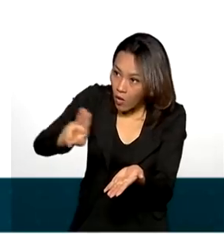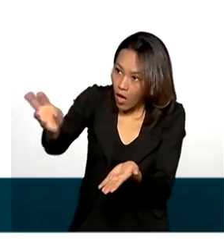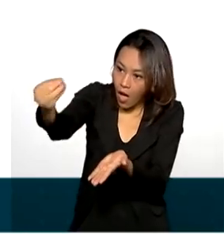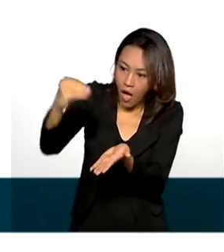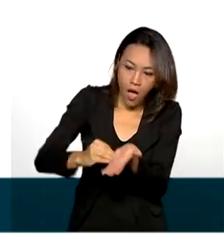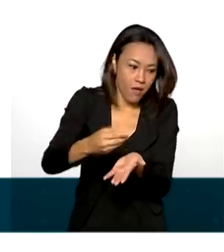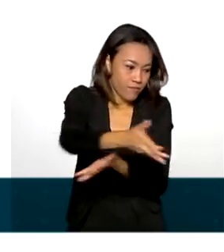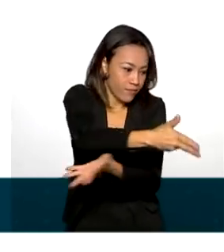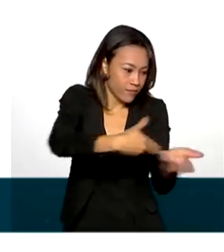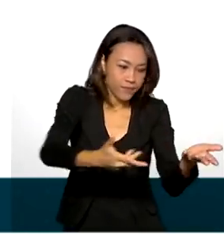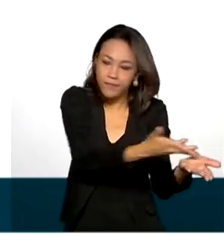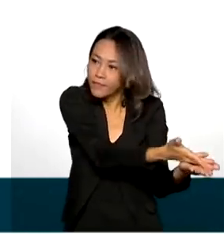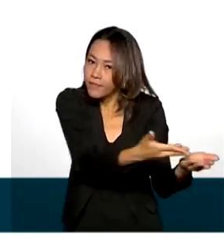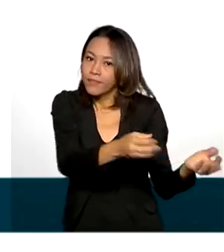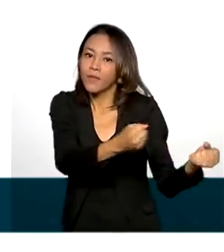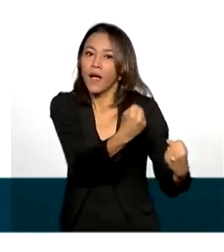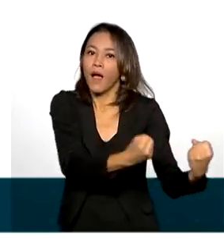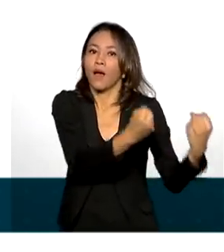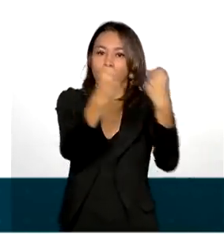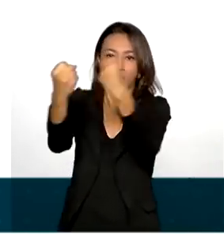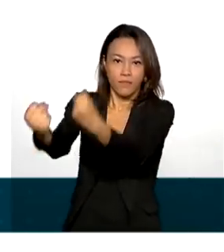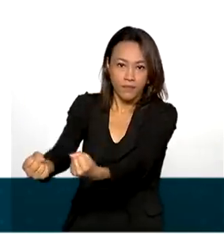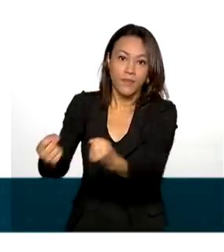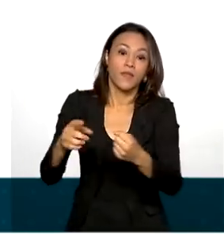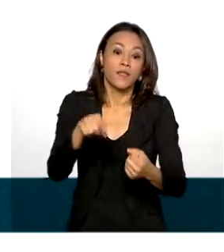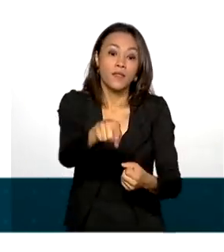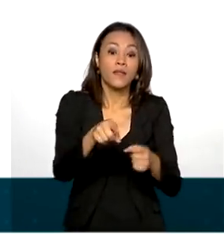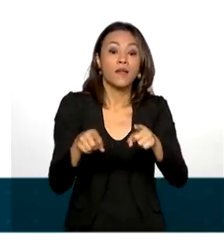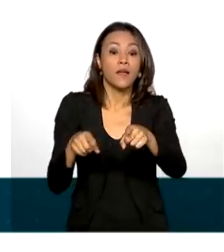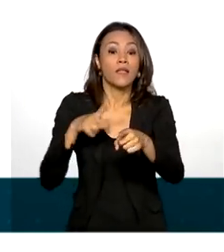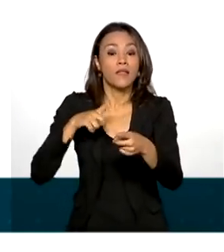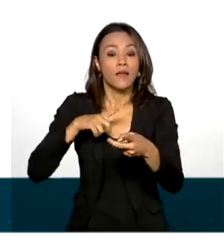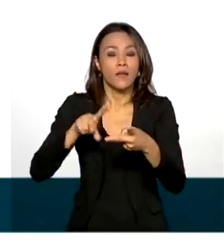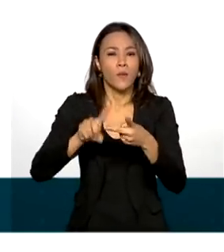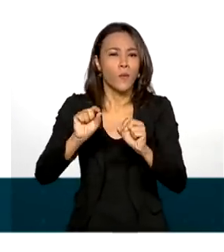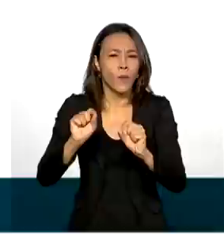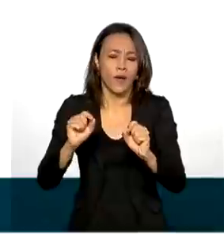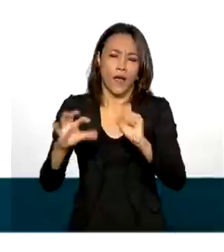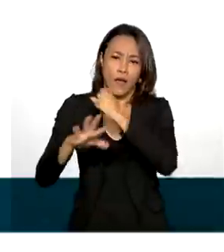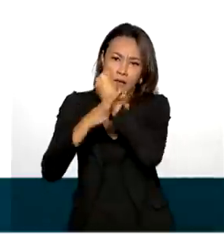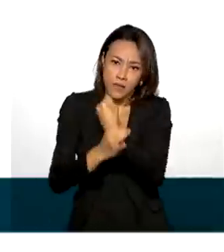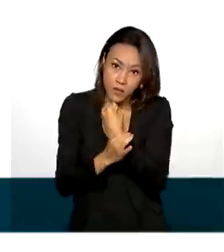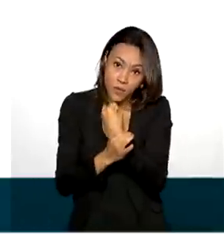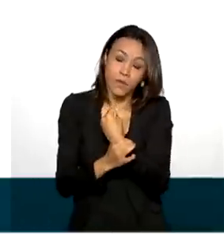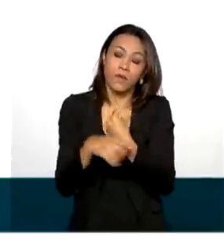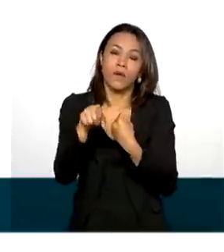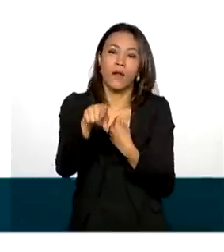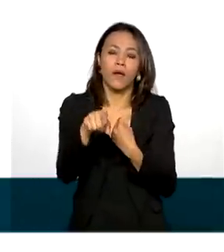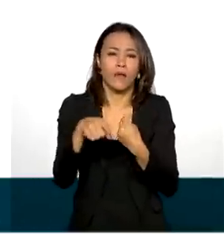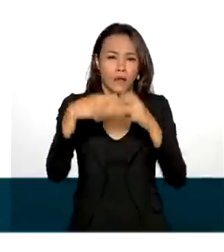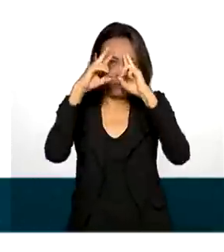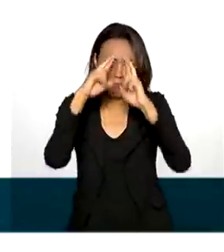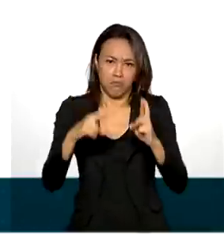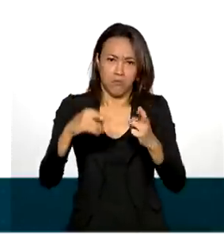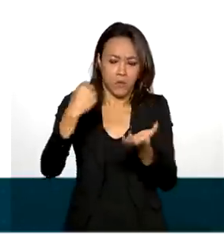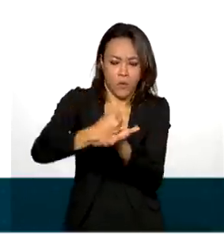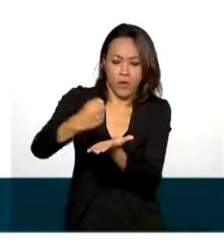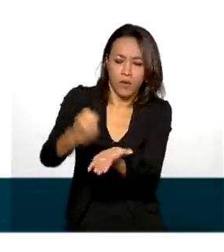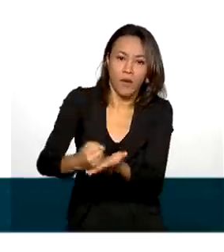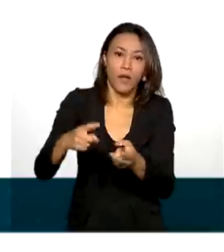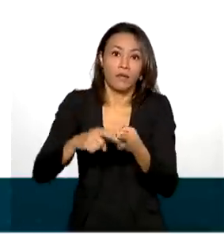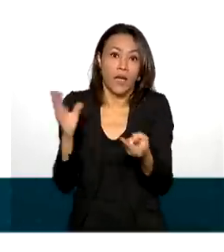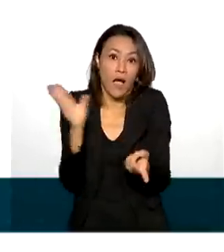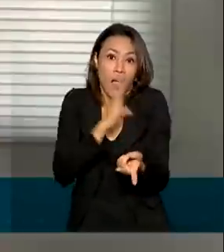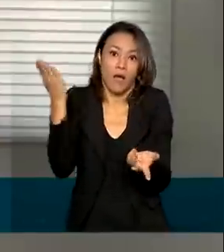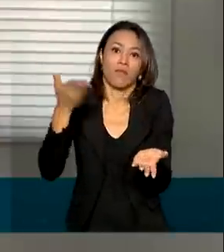formalizar as operações de compra e venda de veículos, além de garantir mais segurança jurídica ao consumidor e rapidez nas